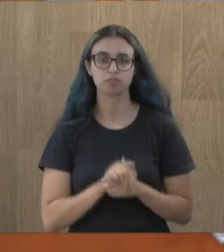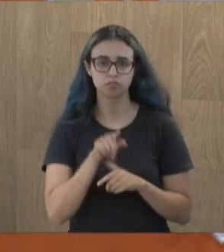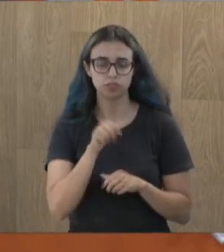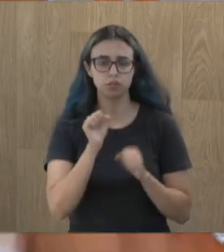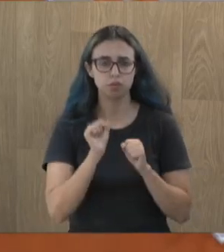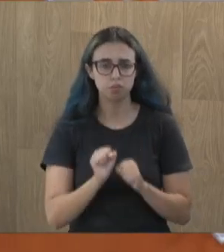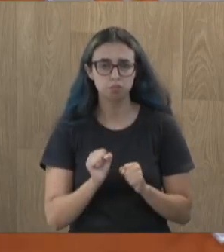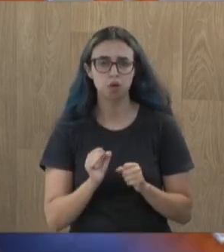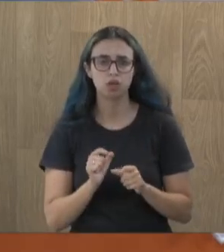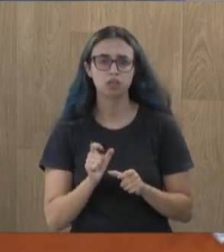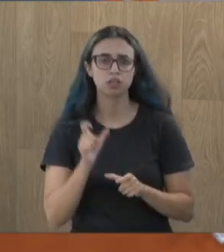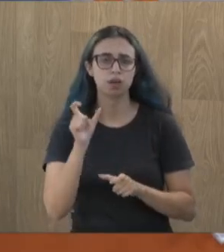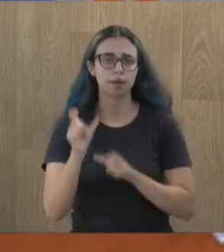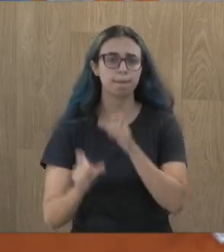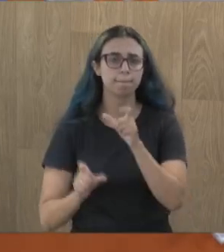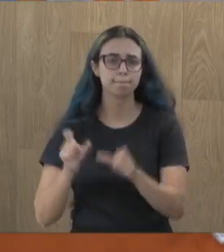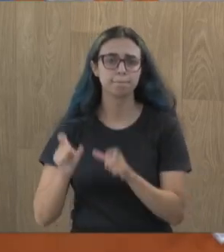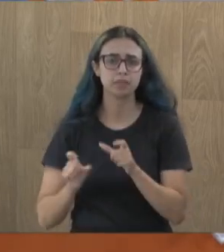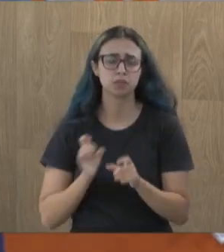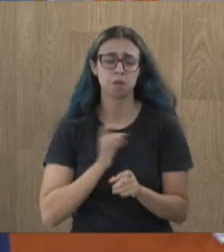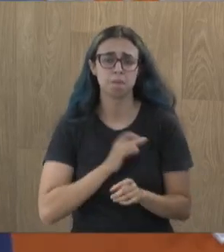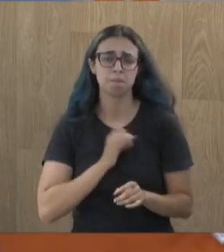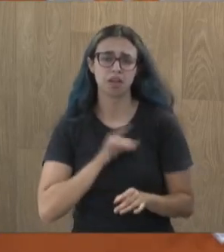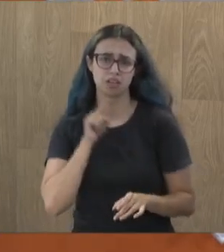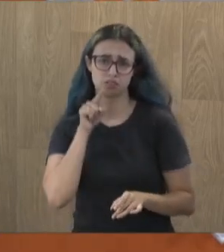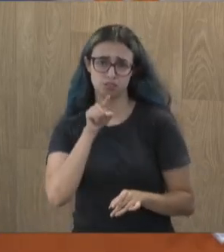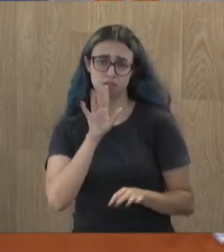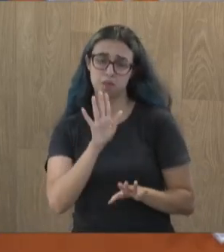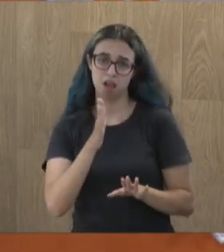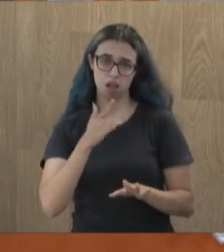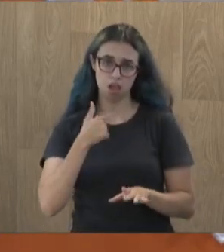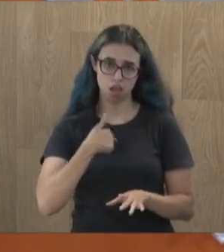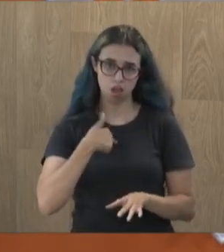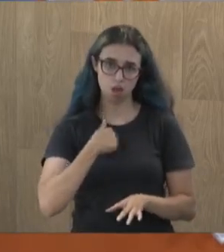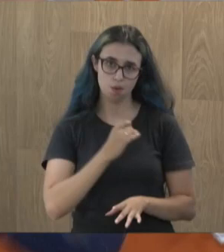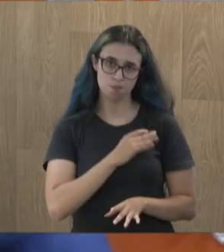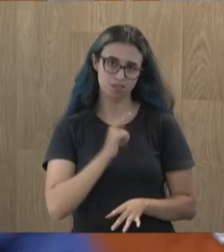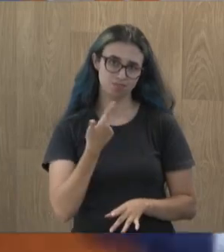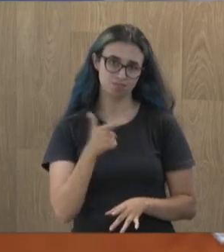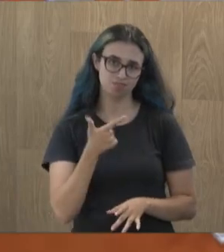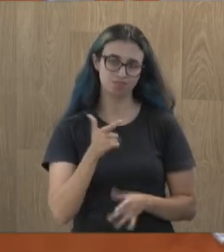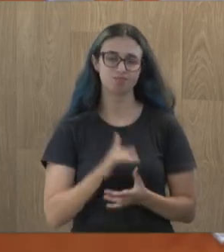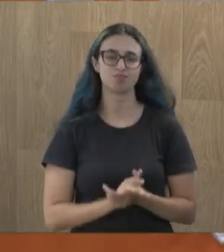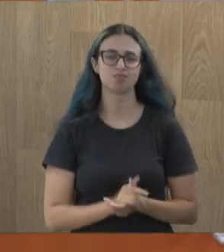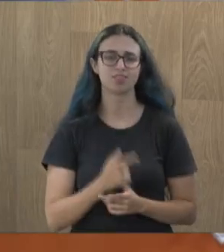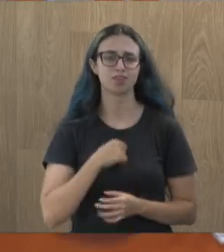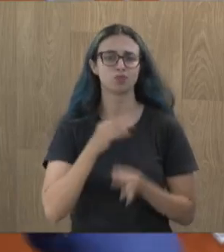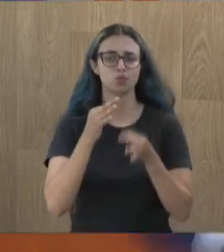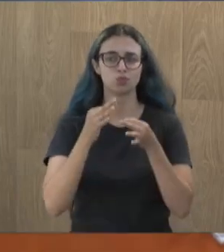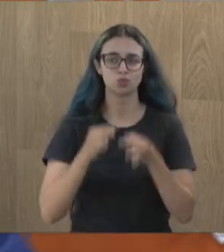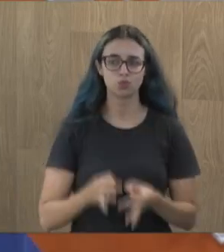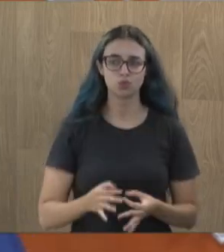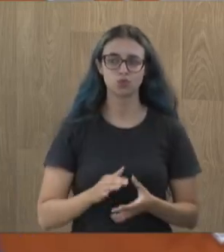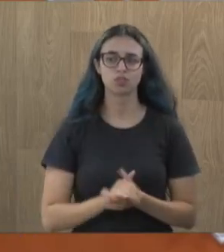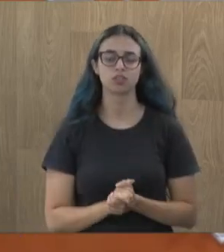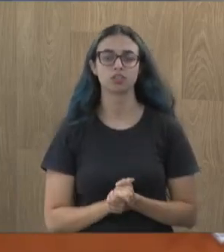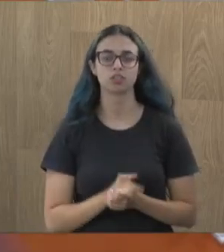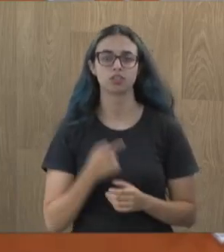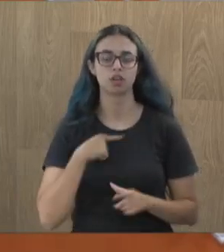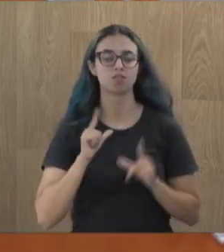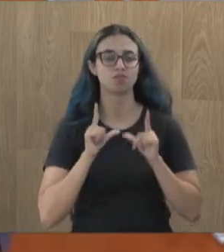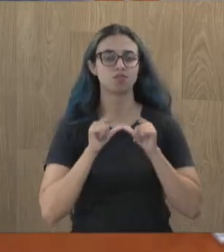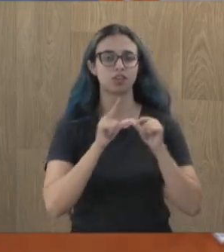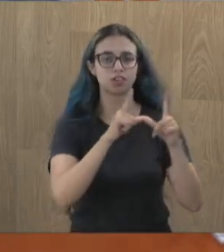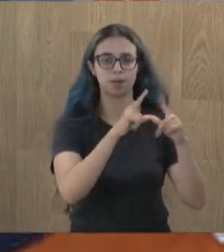pode ter um monte de gente aqui que fica coado, mas eu não, sabe por quê? Porque eu ando certo. Eu ando certo. Eu fui pra Brasília